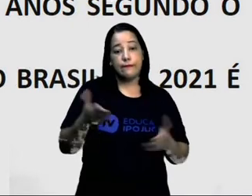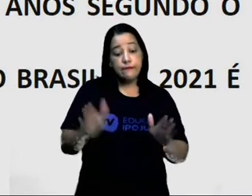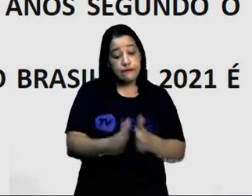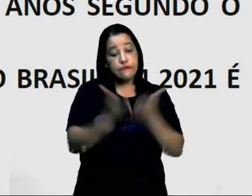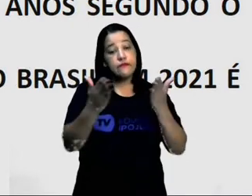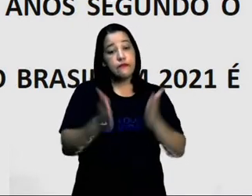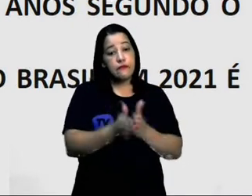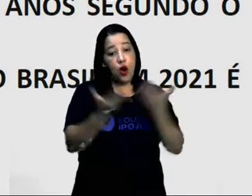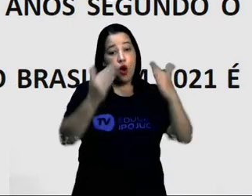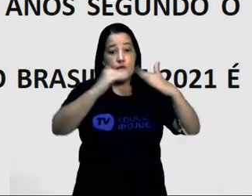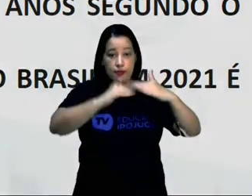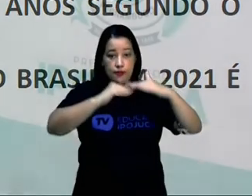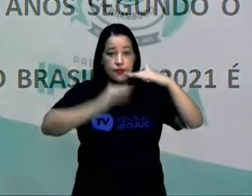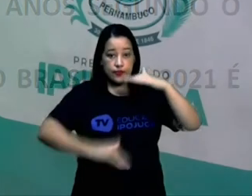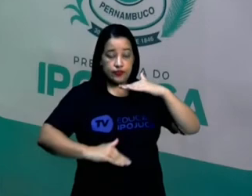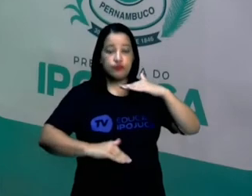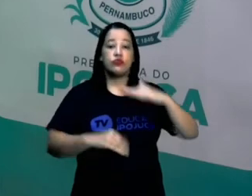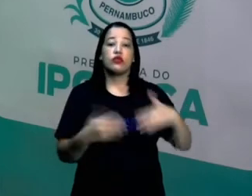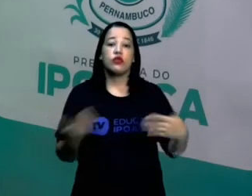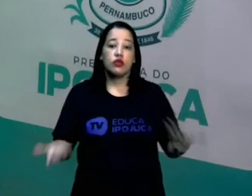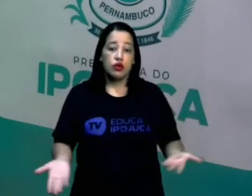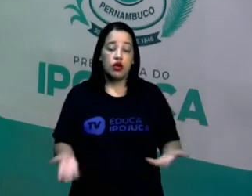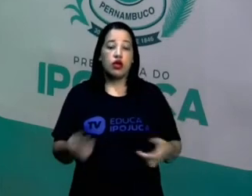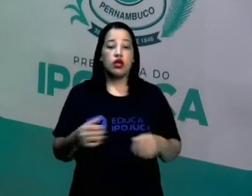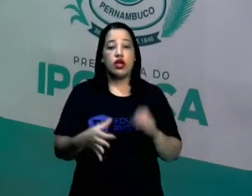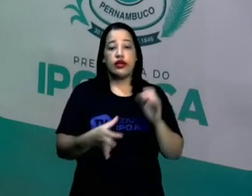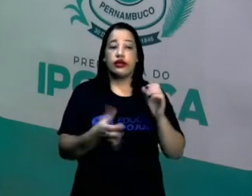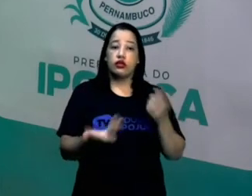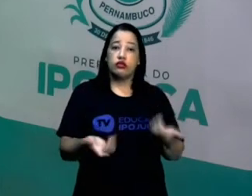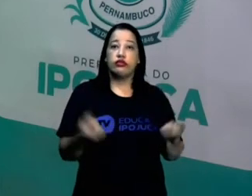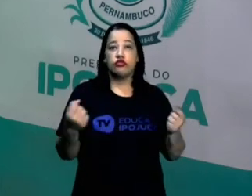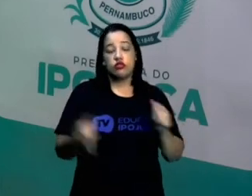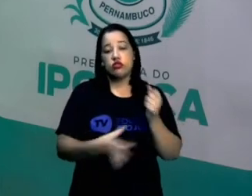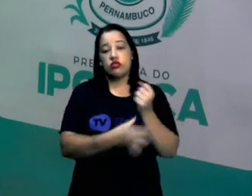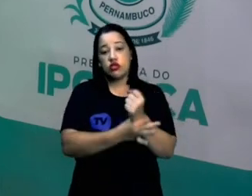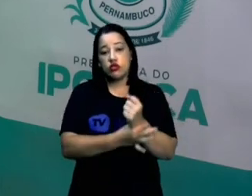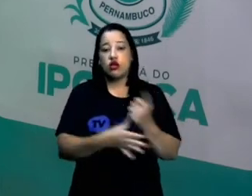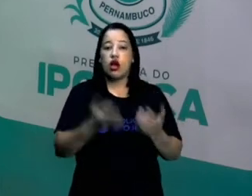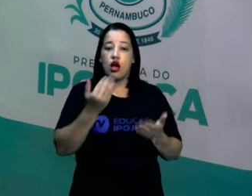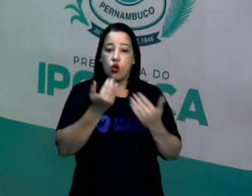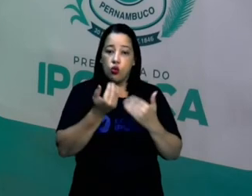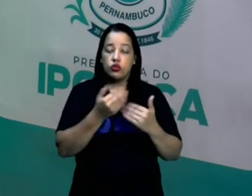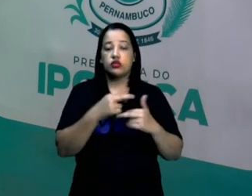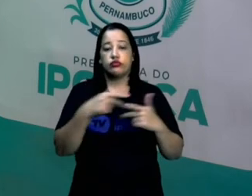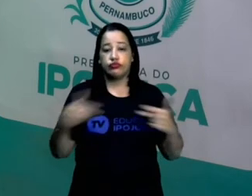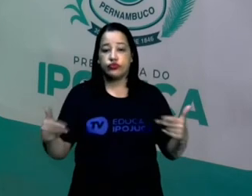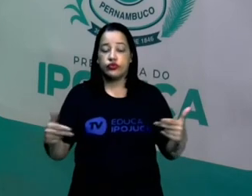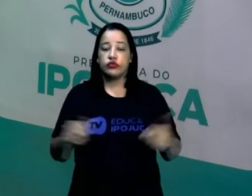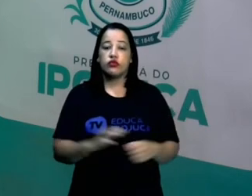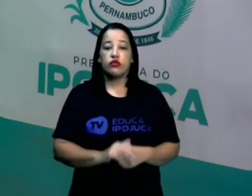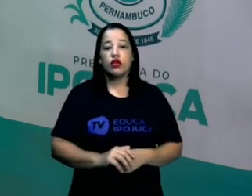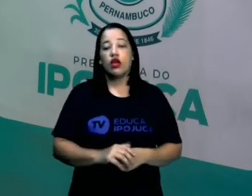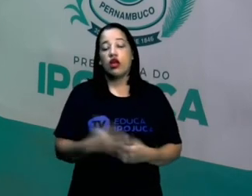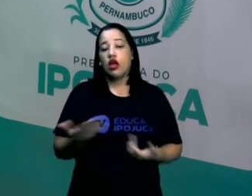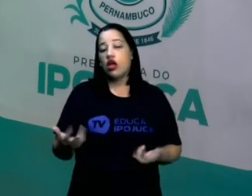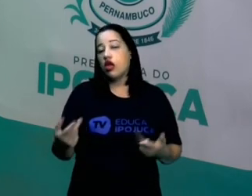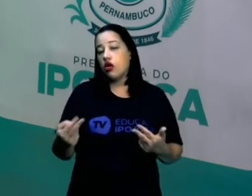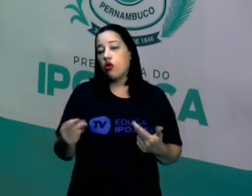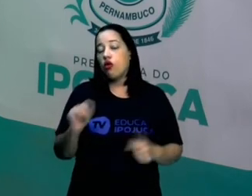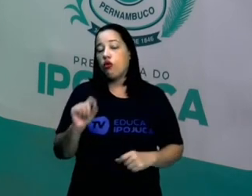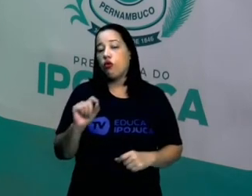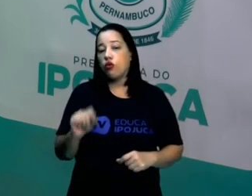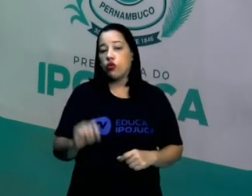principalmente na questão de insegurança alimentar. Isso equivale a 34 milhões